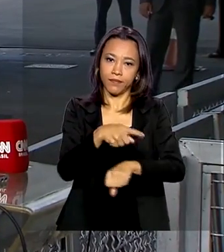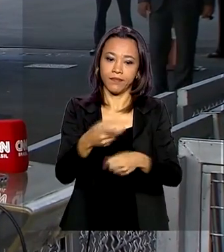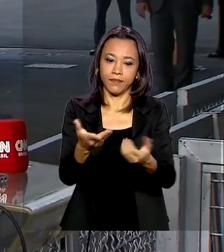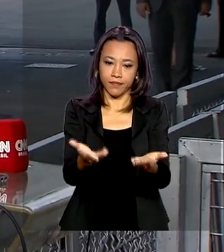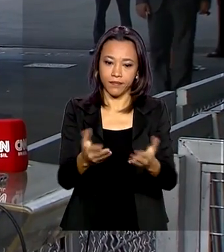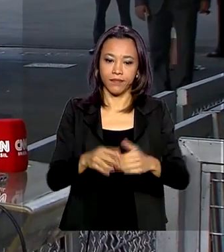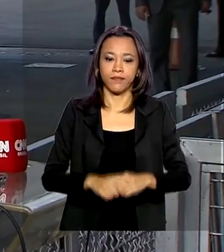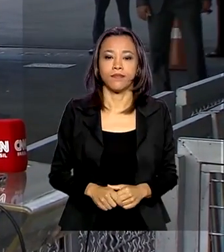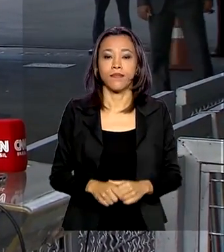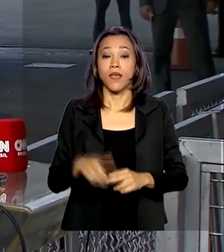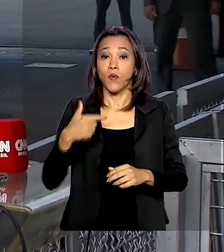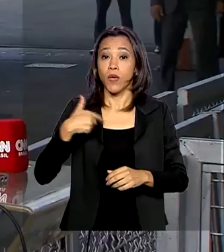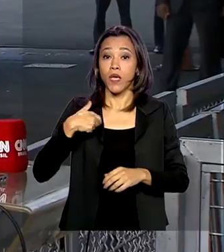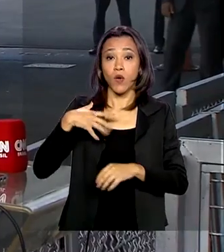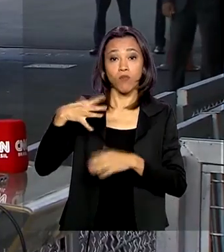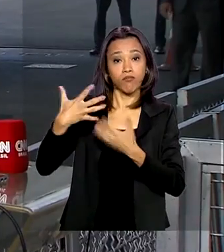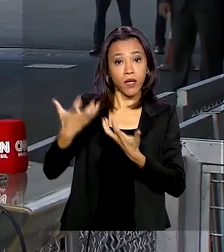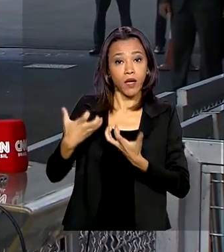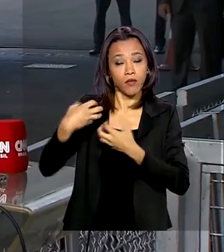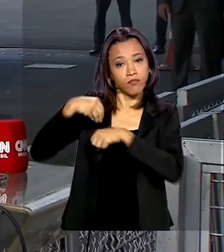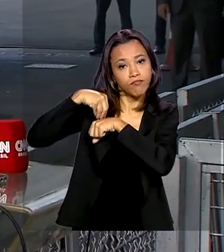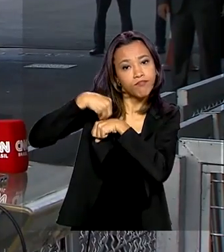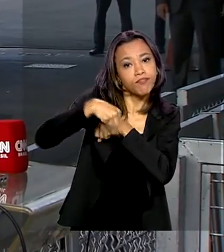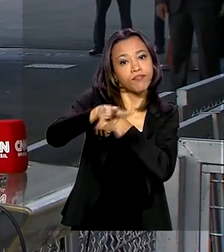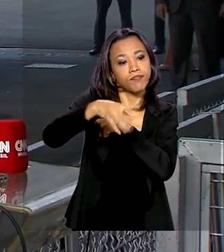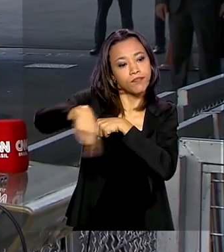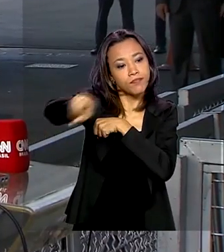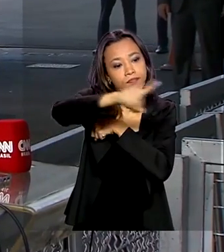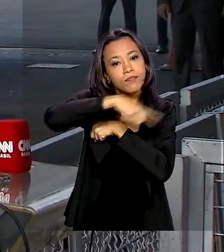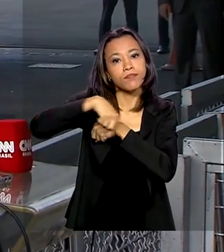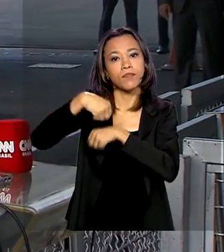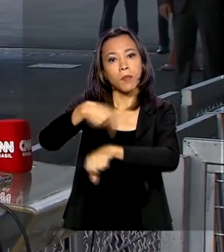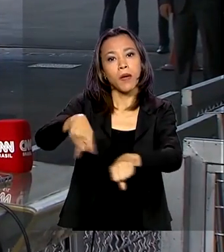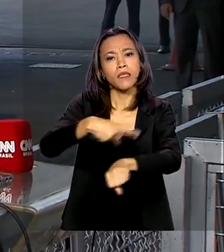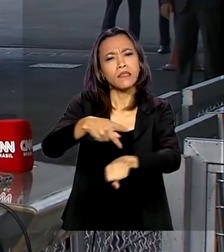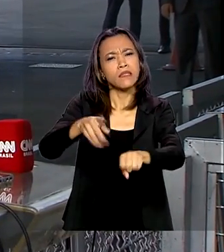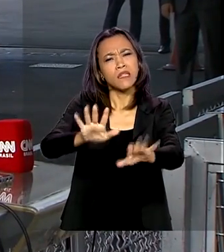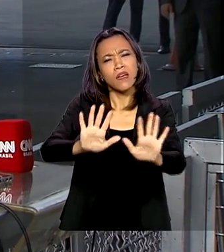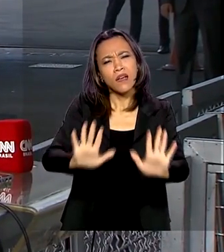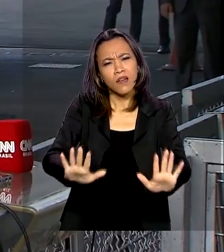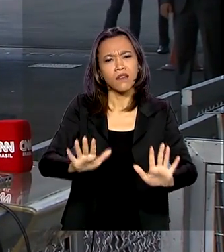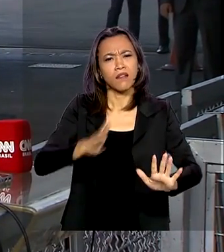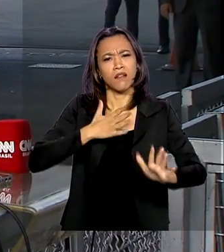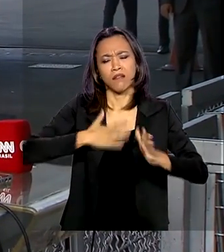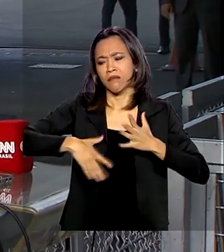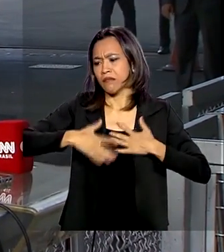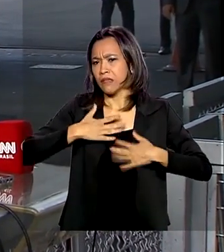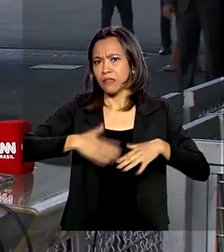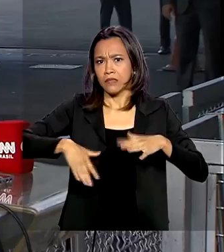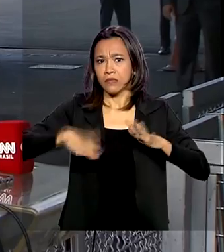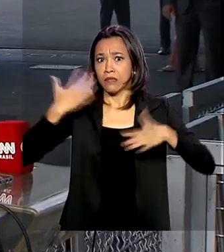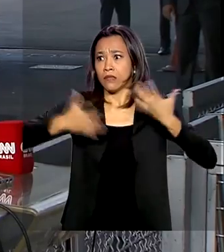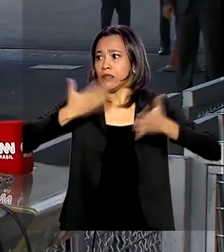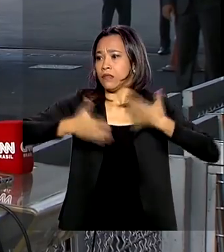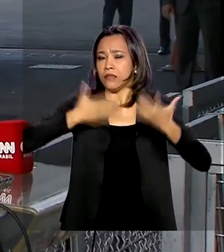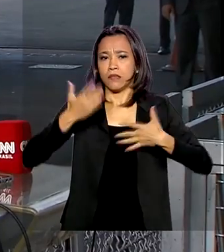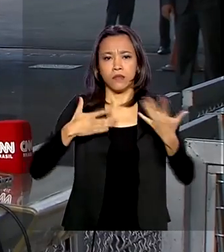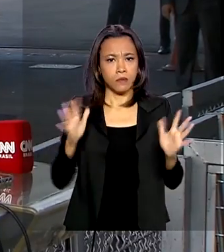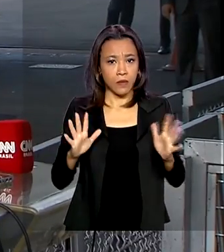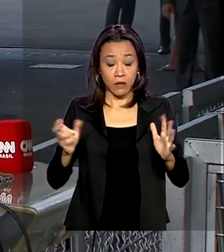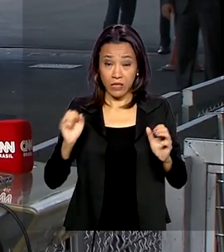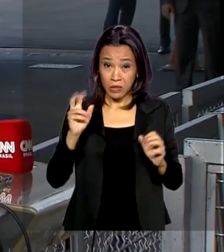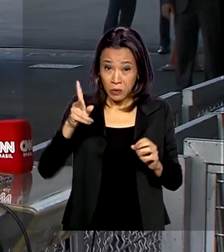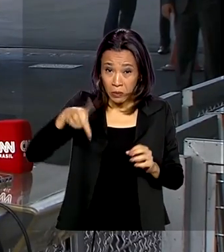A minha mensagem é para que não se apavorem. Nós vamos ter que passar por essa onda. Agora, se o pânico